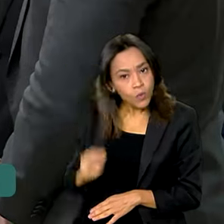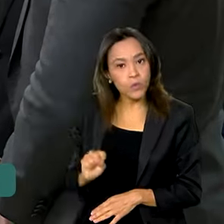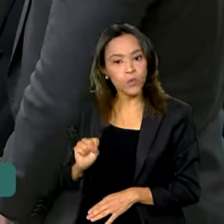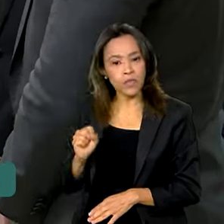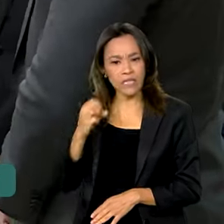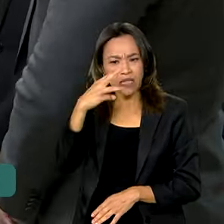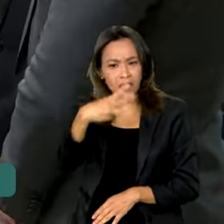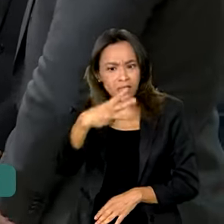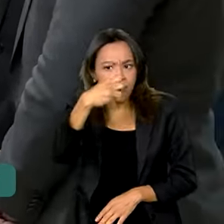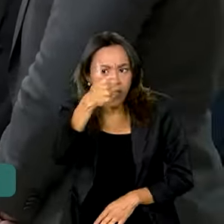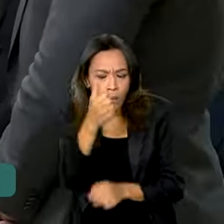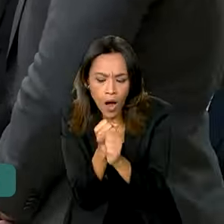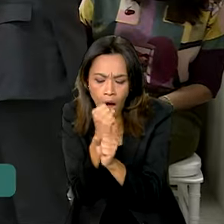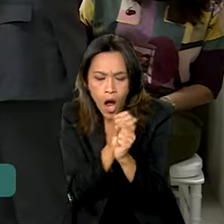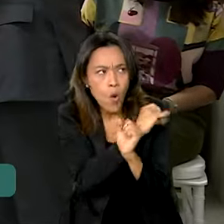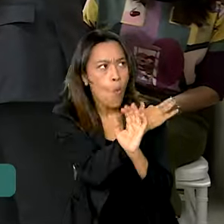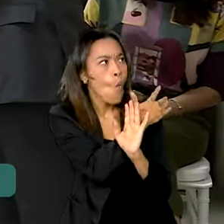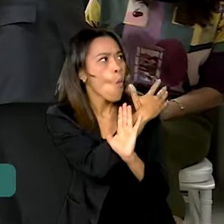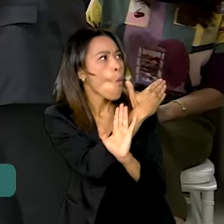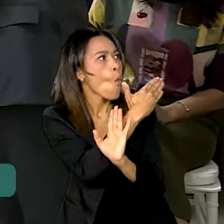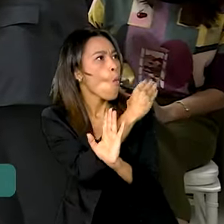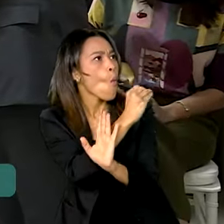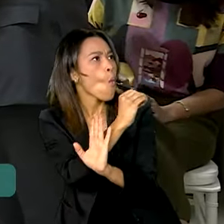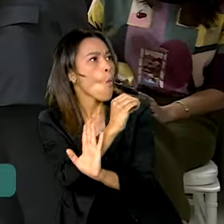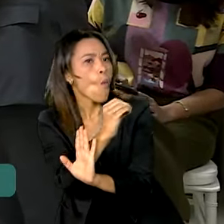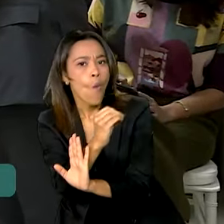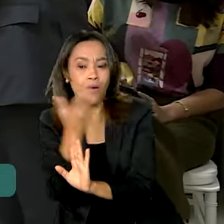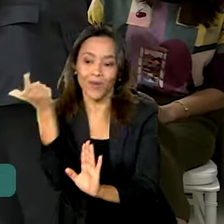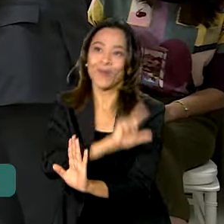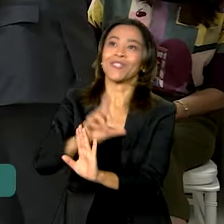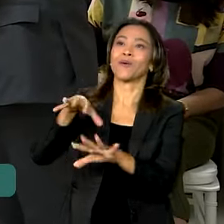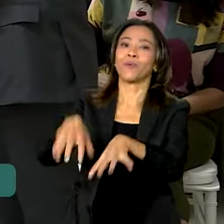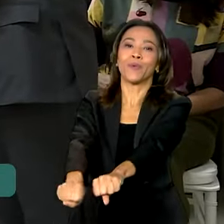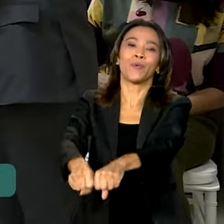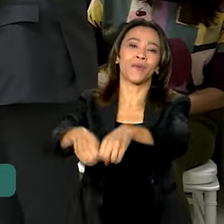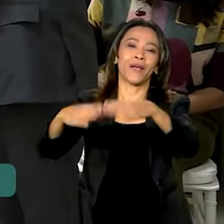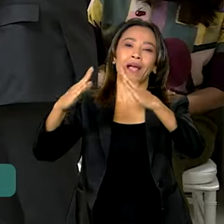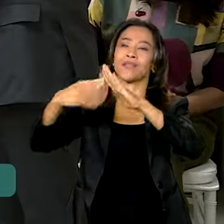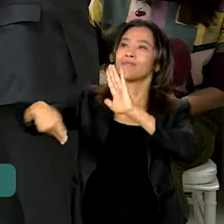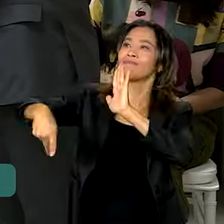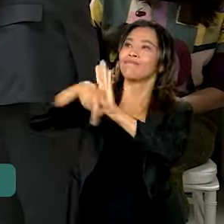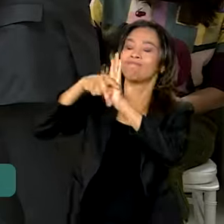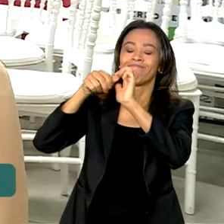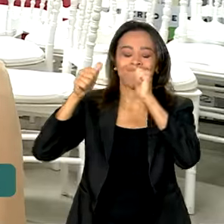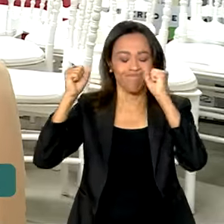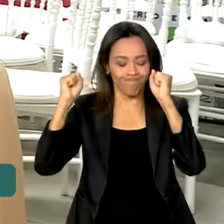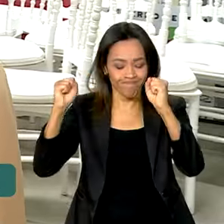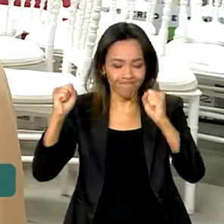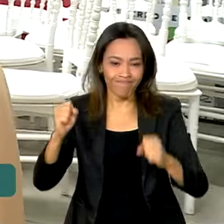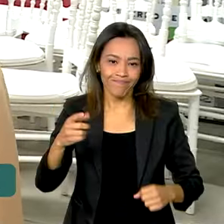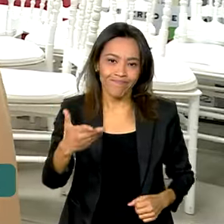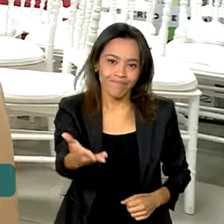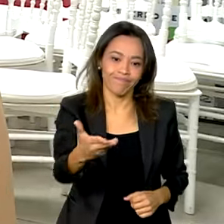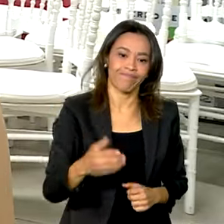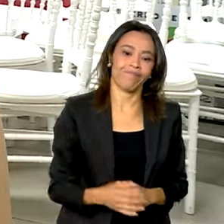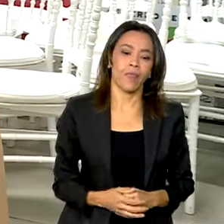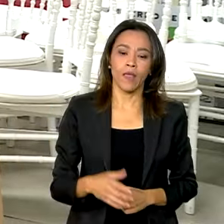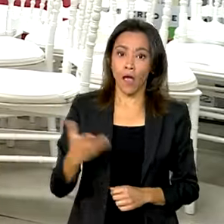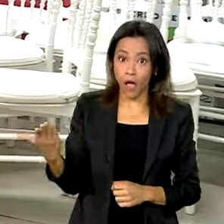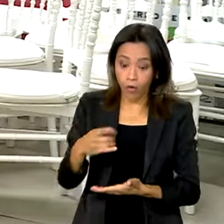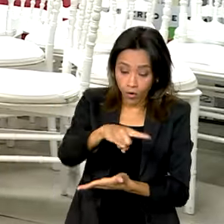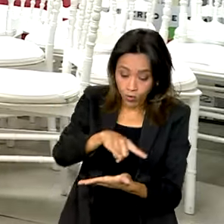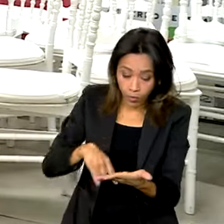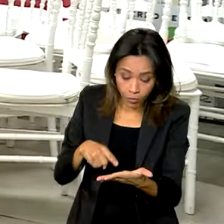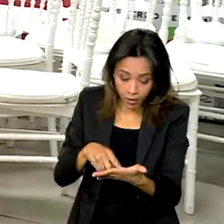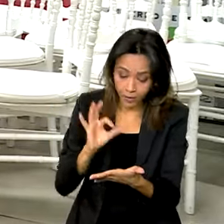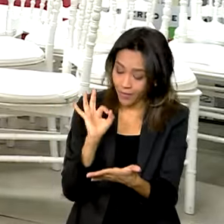31 anos, finalmente conseguiu regularizar a casa dela e tirar a escritura. A documentação é digna. Eu vou ser